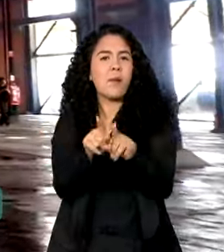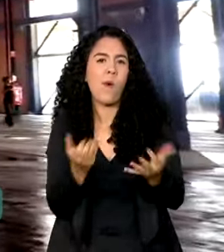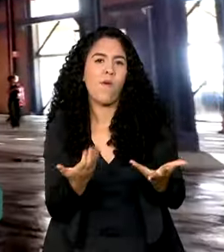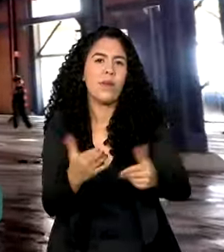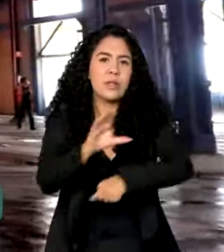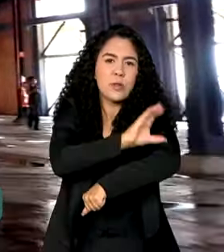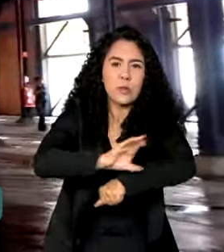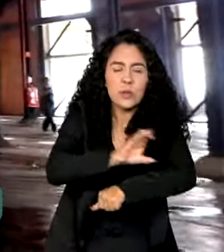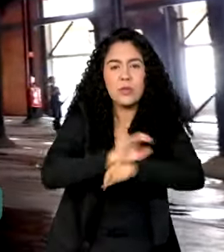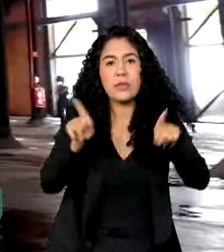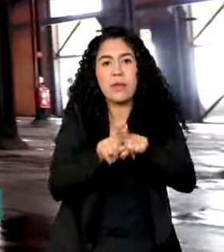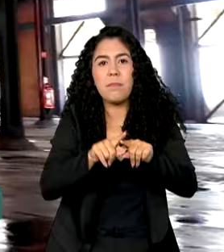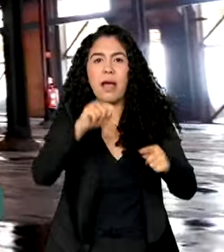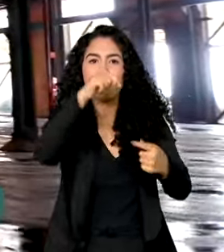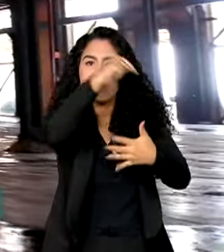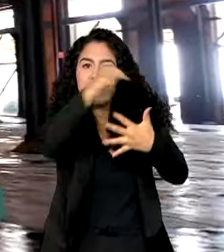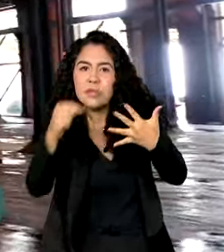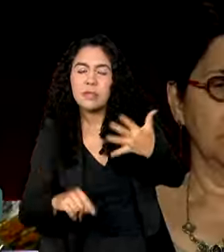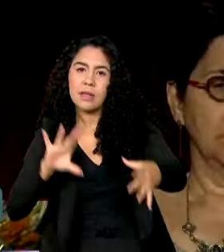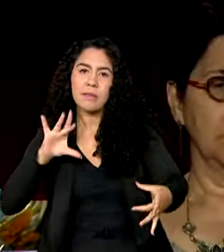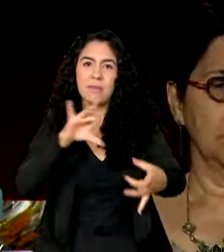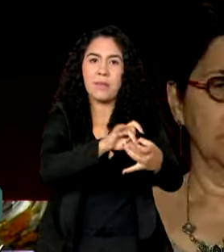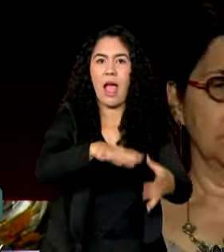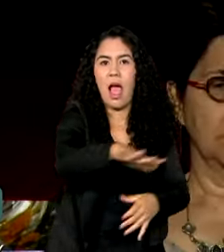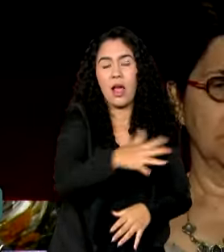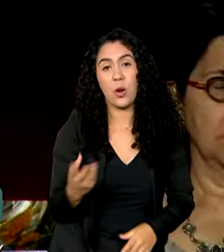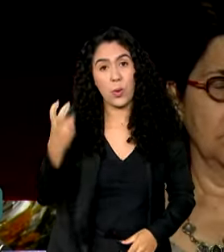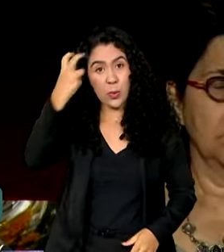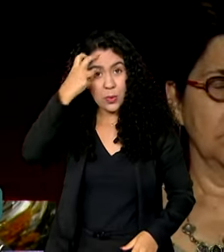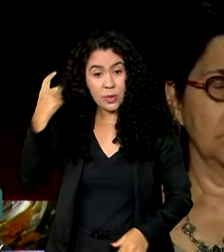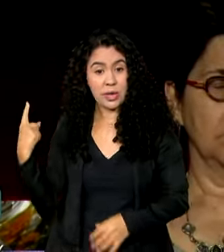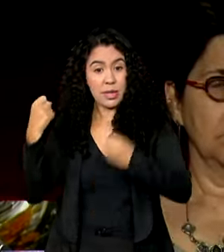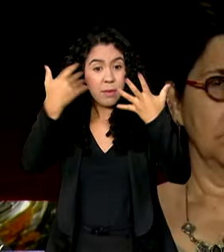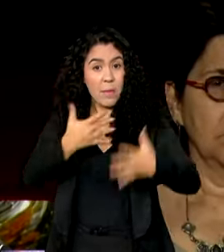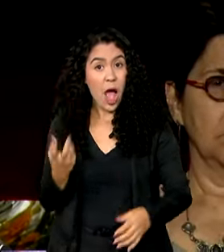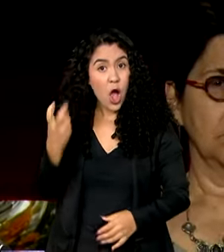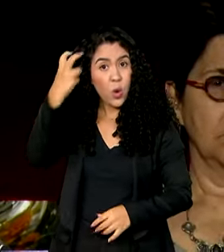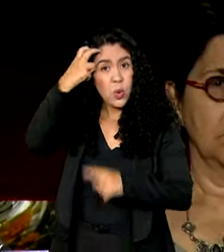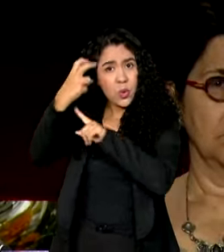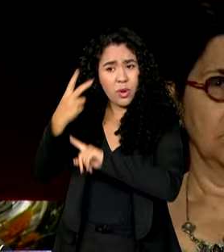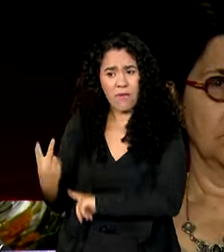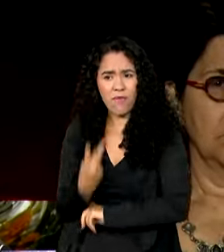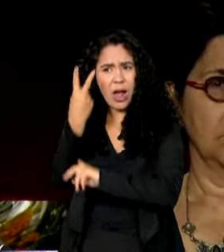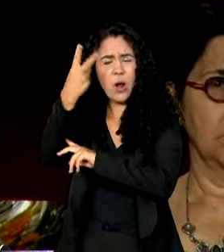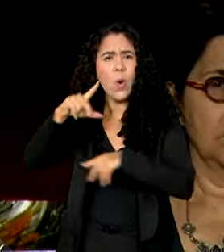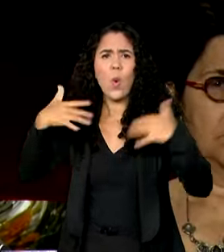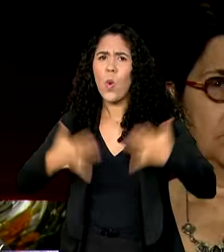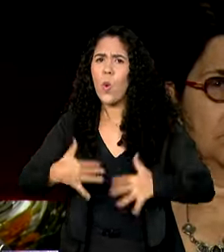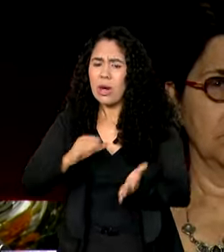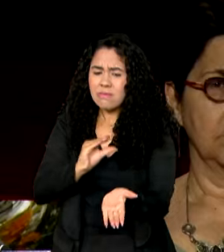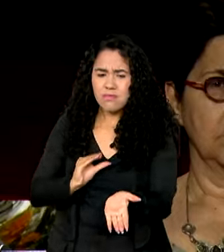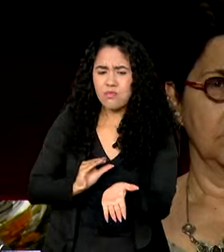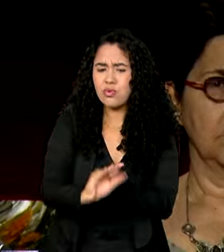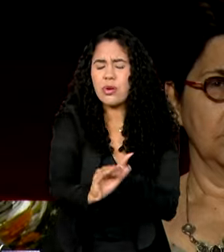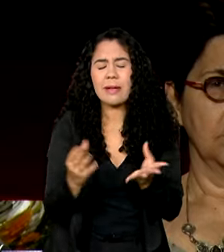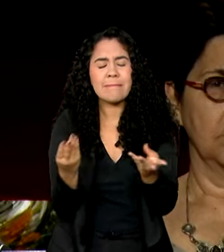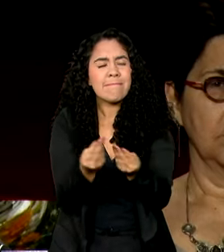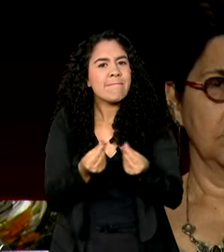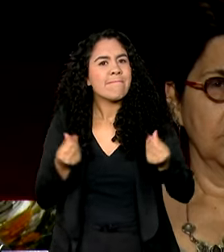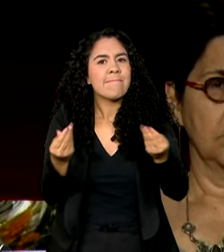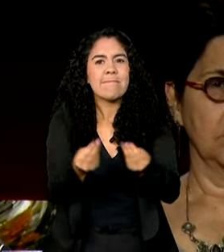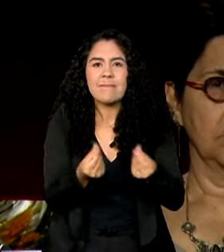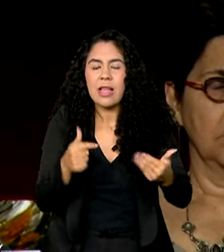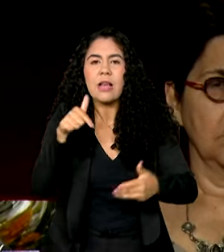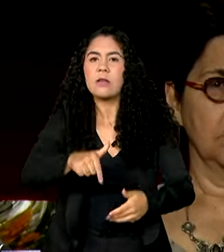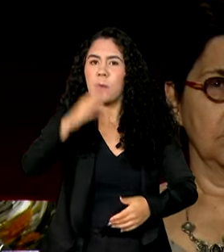atividades ligadas ao setor cultural. O valor da cultura e do investimento em cultura é inestimável para um país